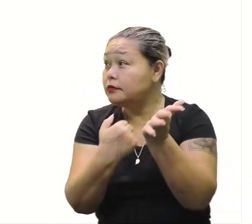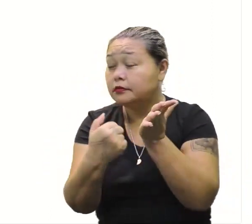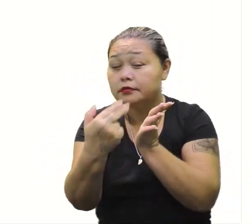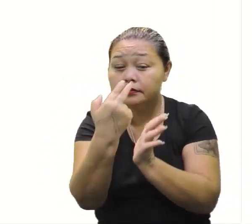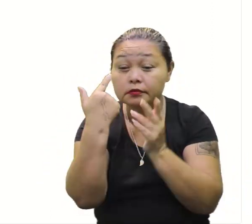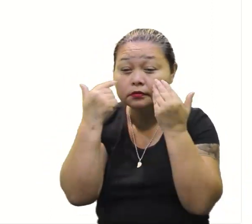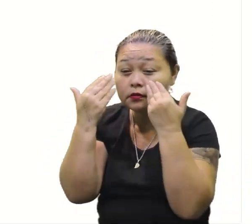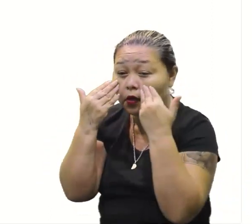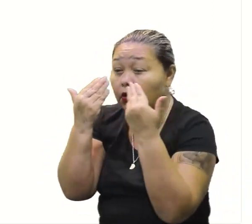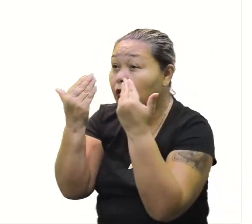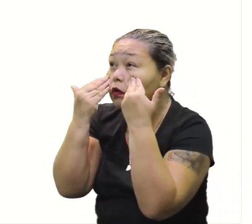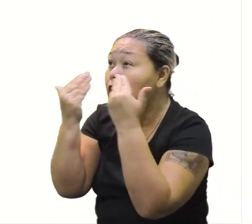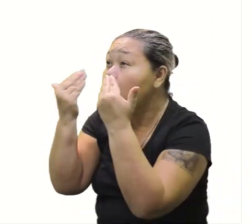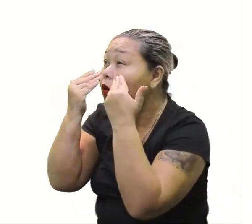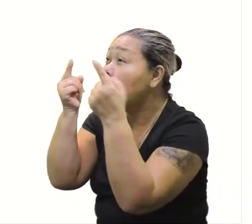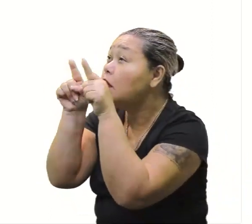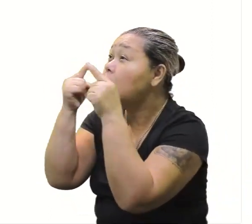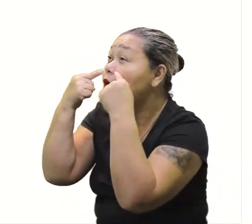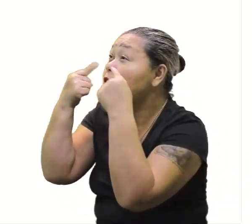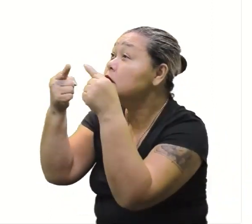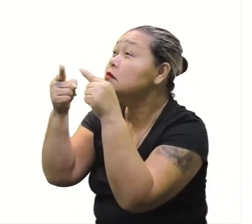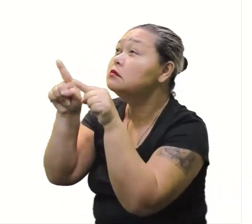Não tira o olho da figura. Olha para ela.